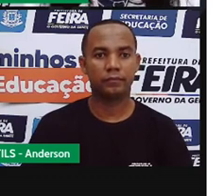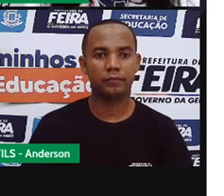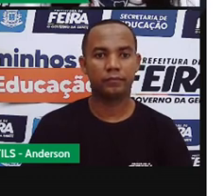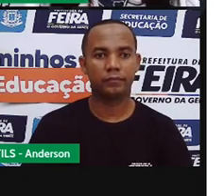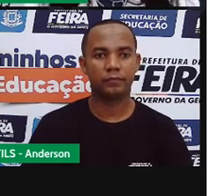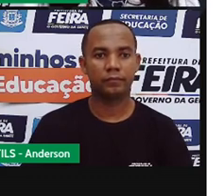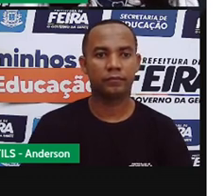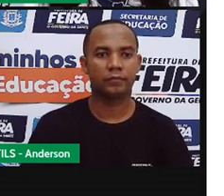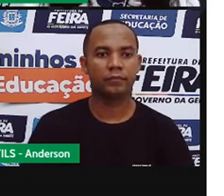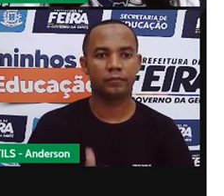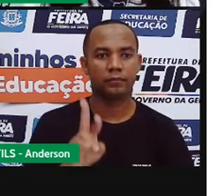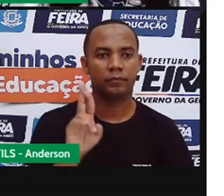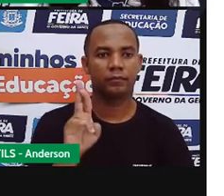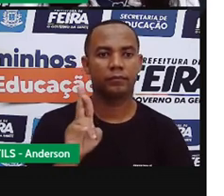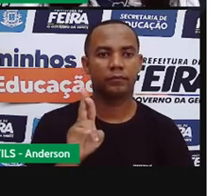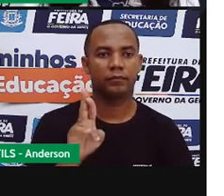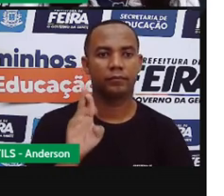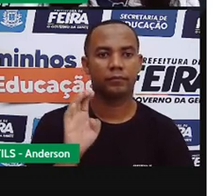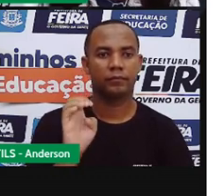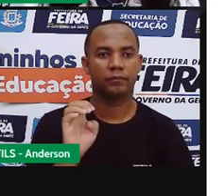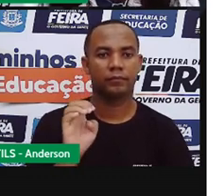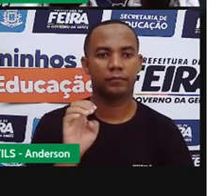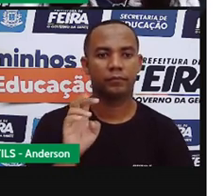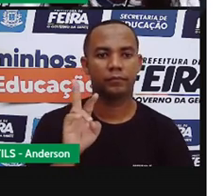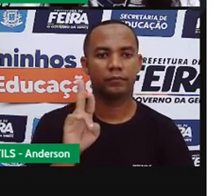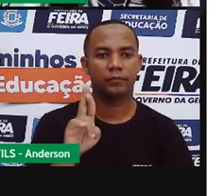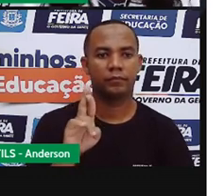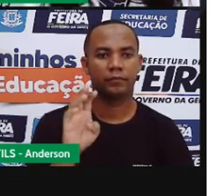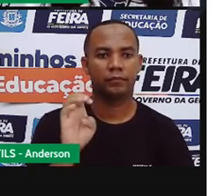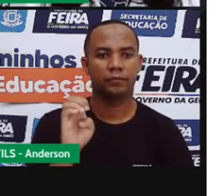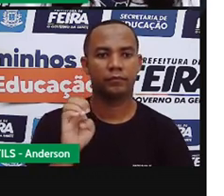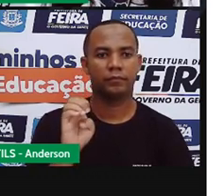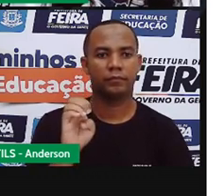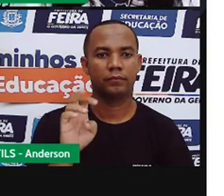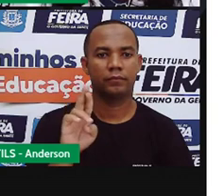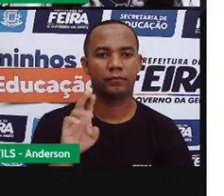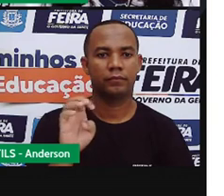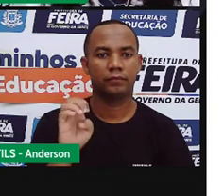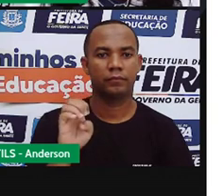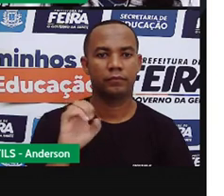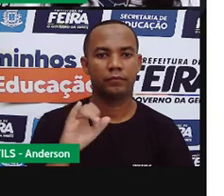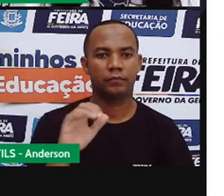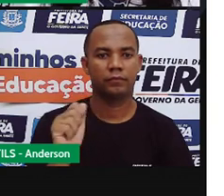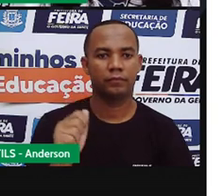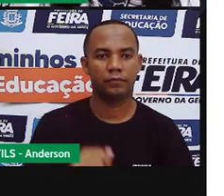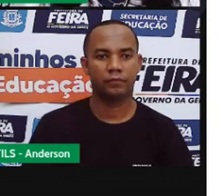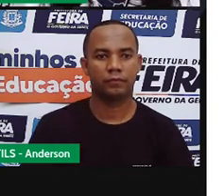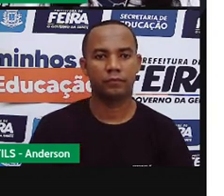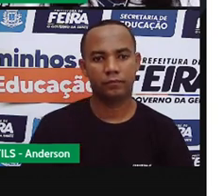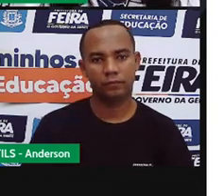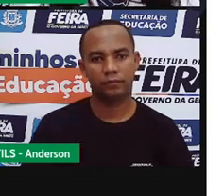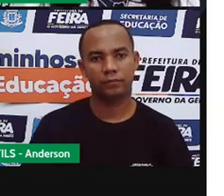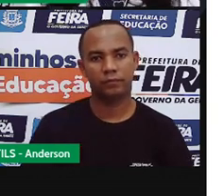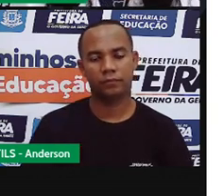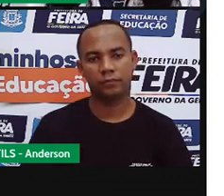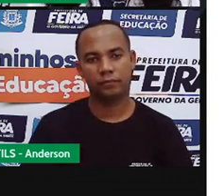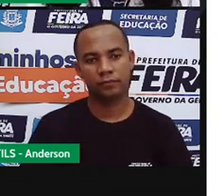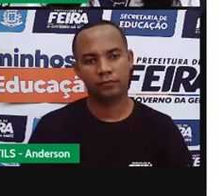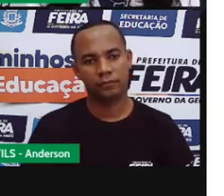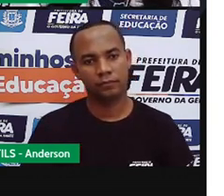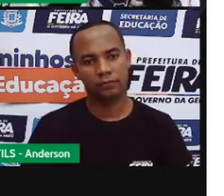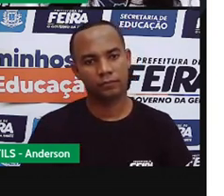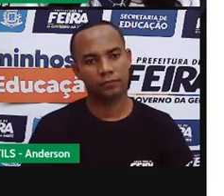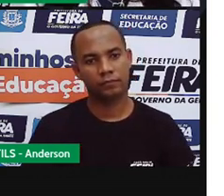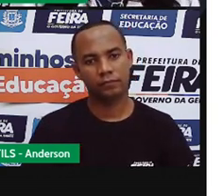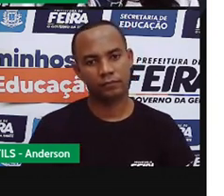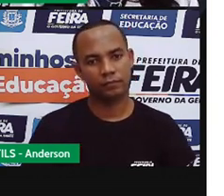A gente vai preencher todos e depois volta a ler, ok? A primeira palavra, segunda, terceira,